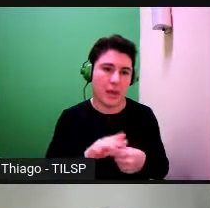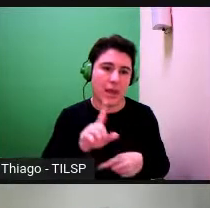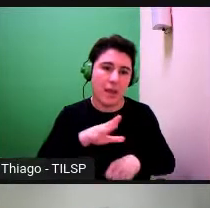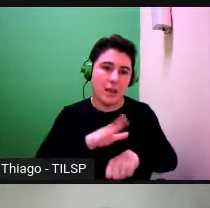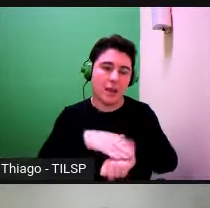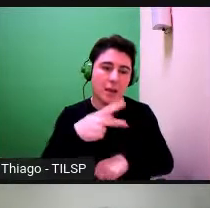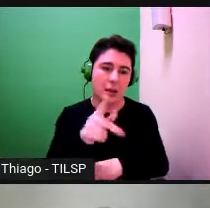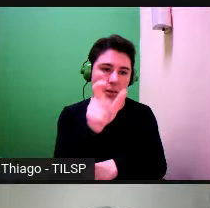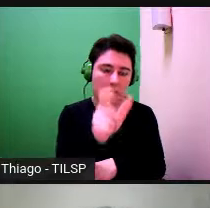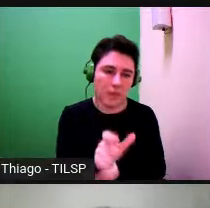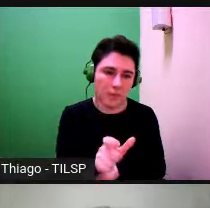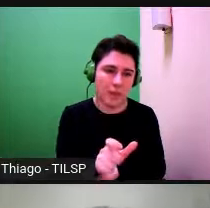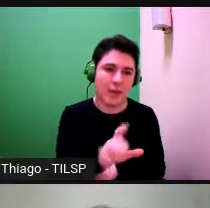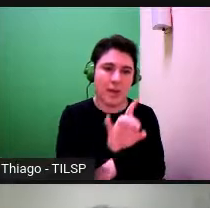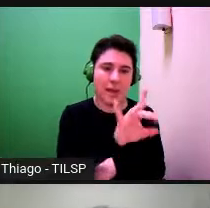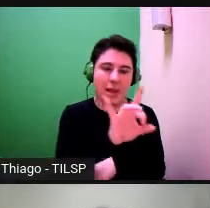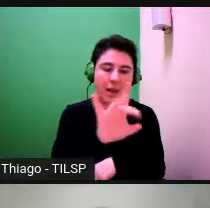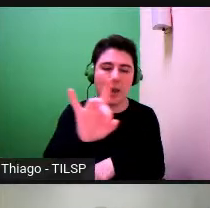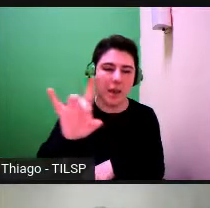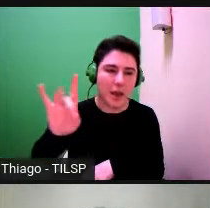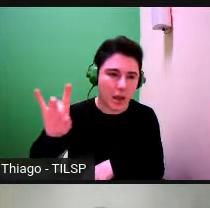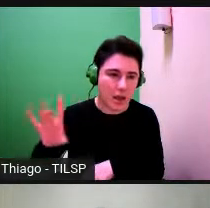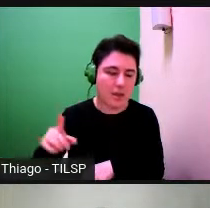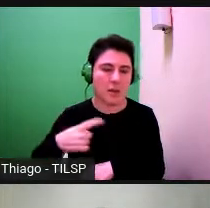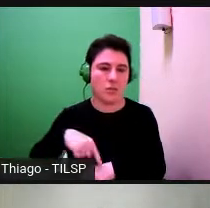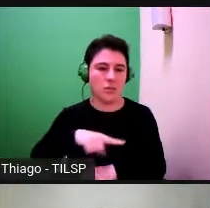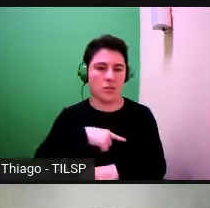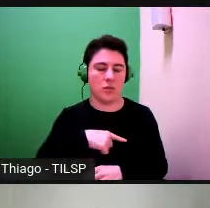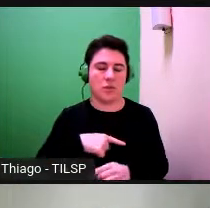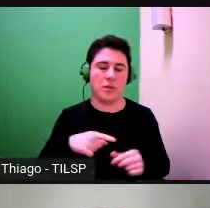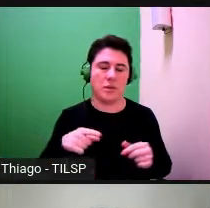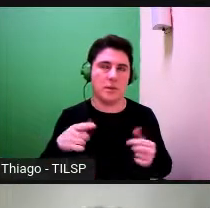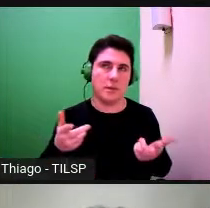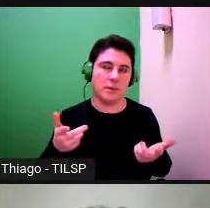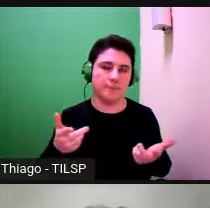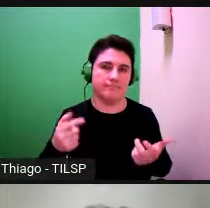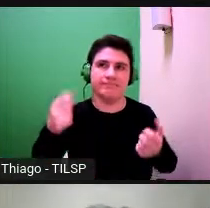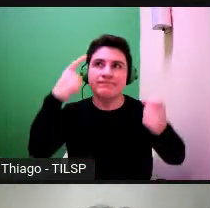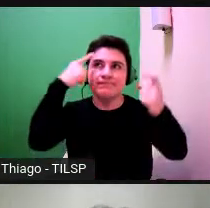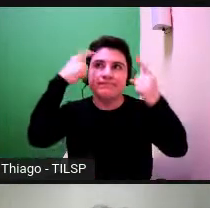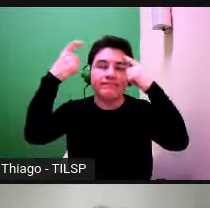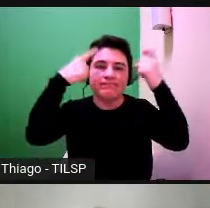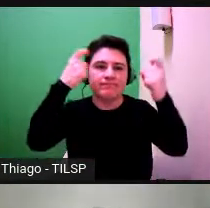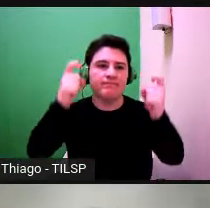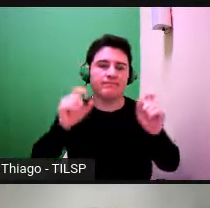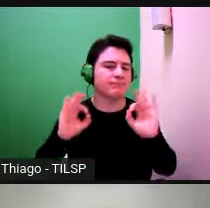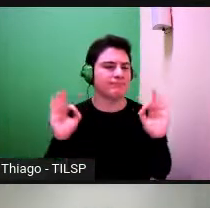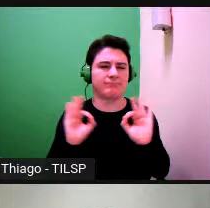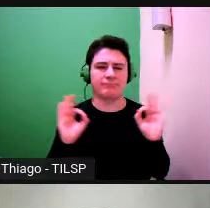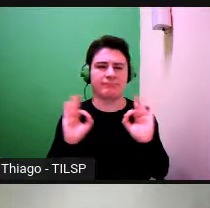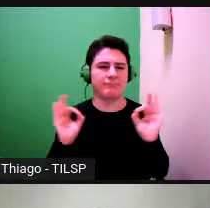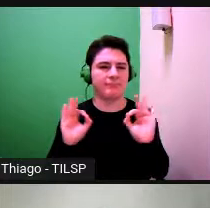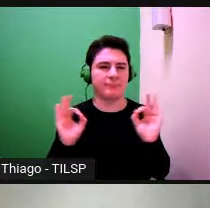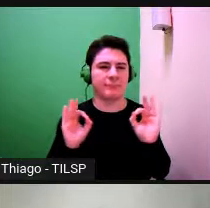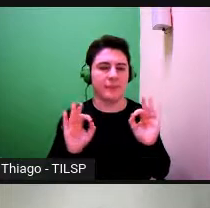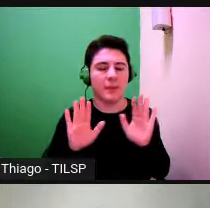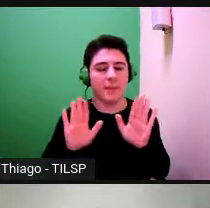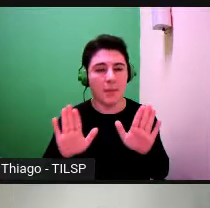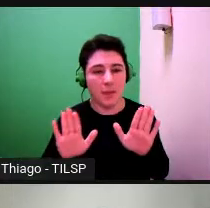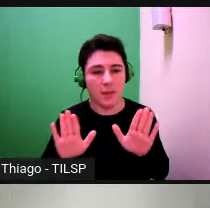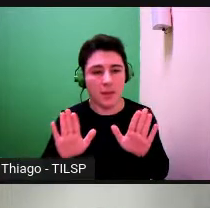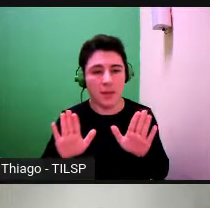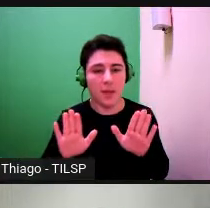cada um ou cada uma de nós não está sempre não está a inventar nada mas há precisamente